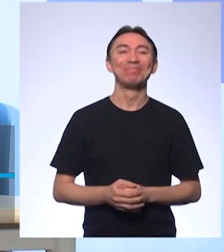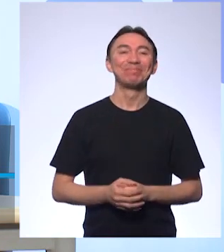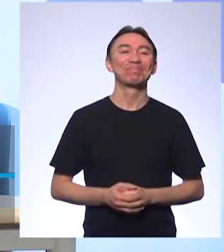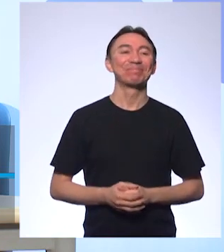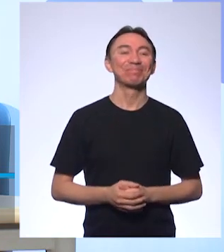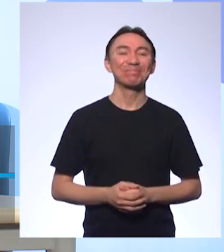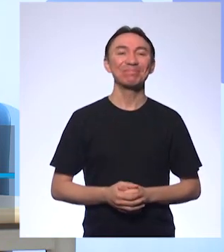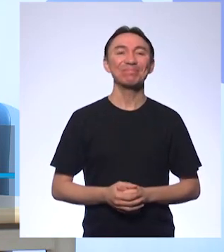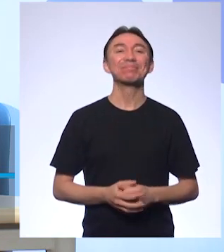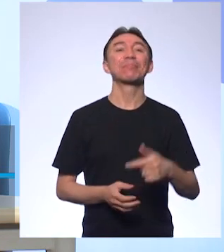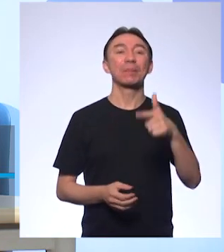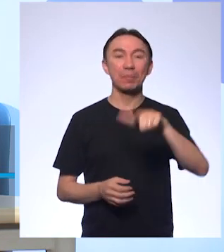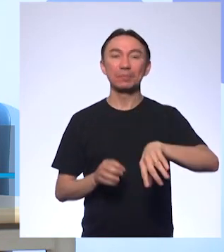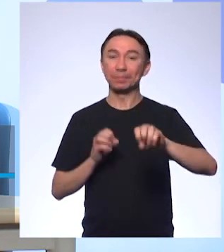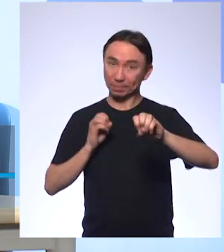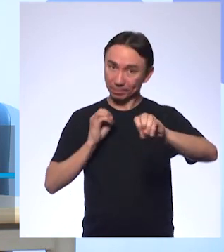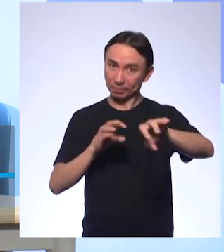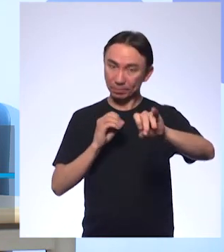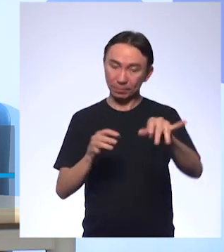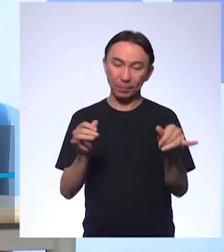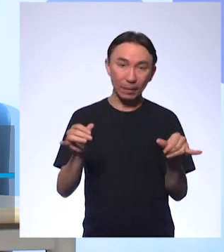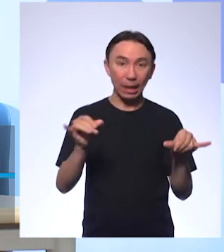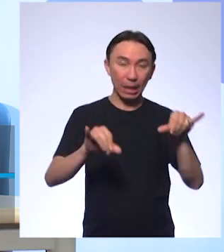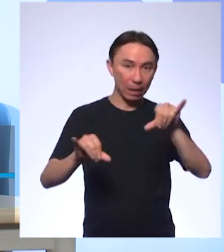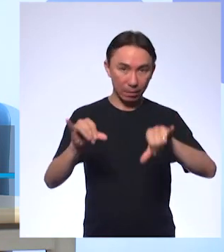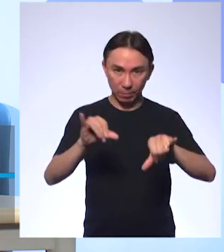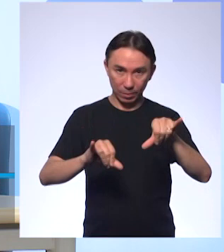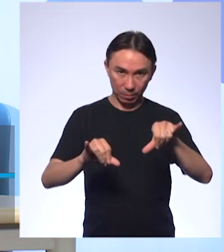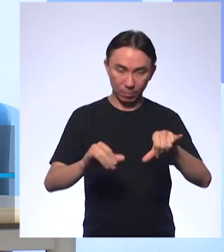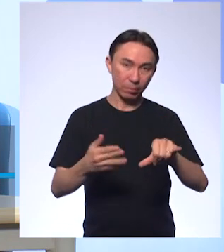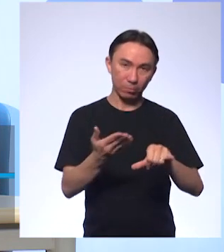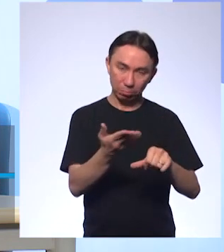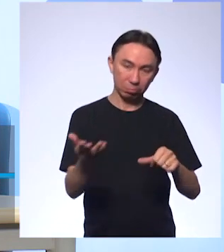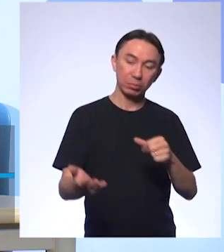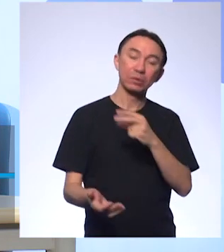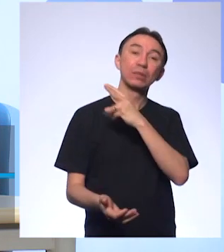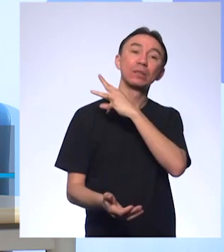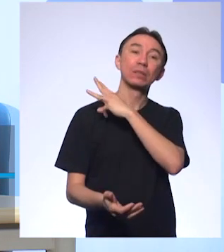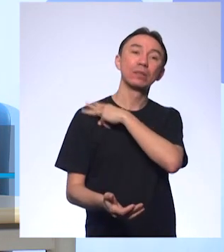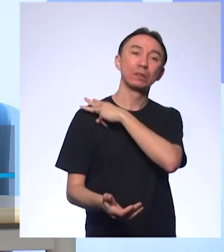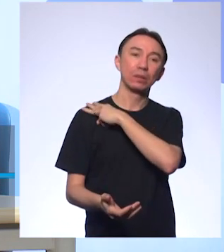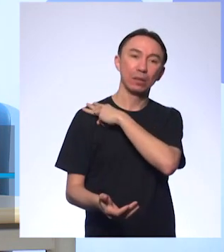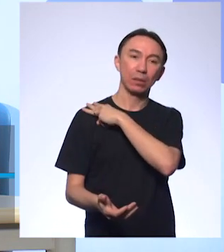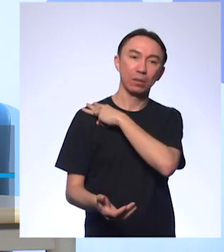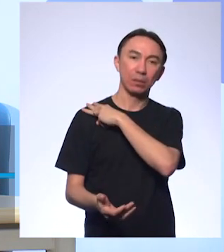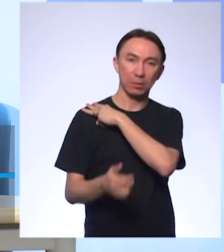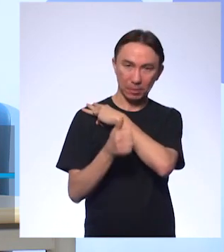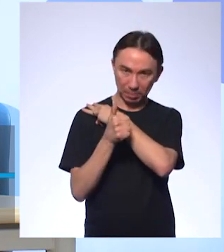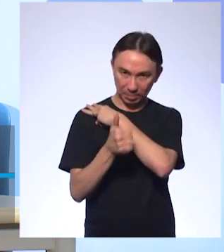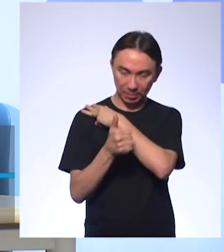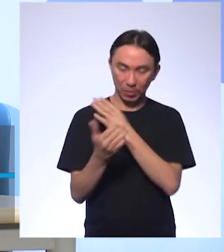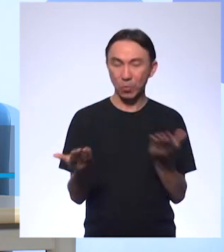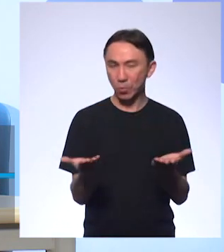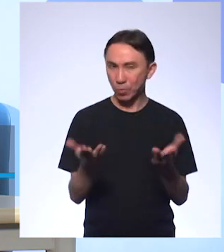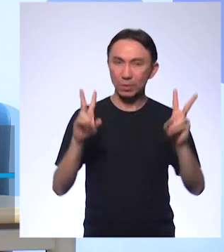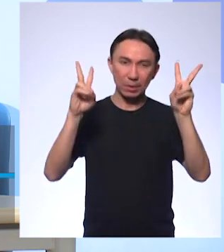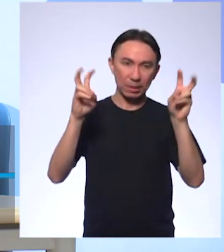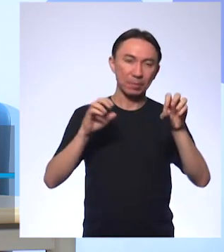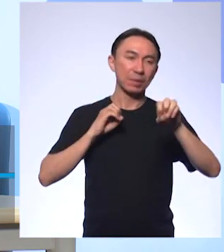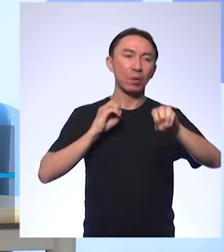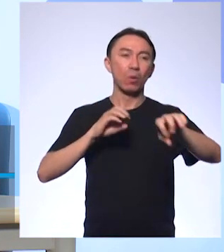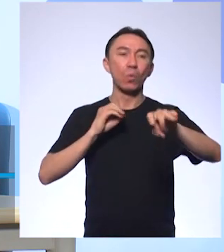temos agora mais uma aula de Química para a terceira série do Ensino Médio. O tema de nossa aula de hoje é